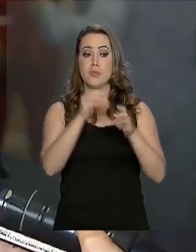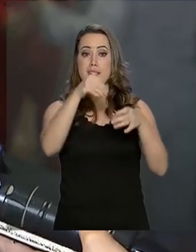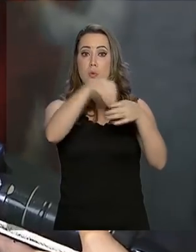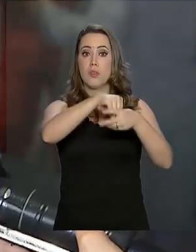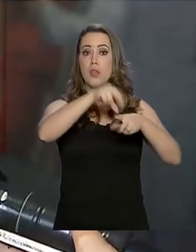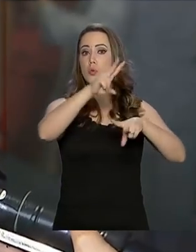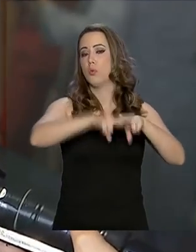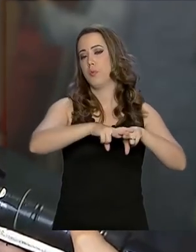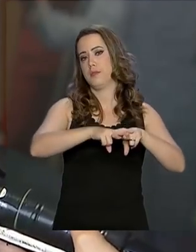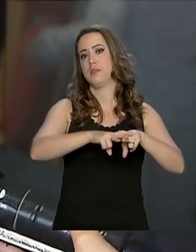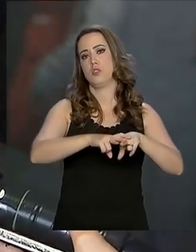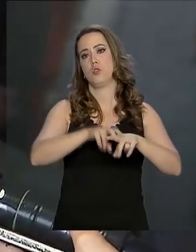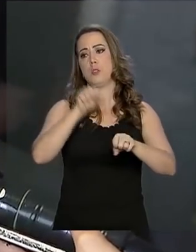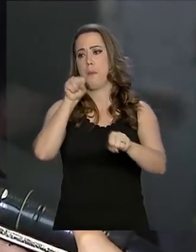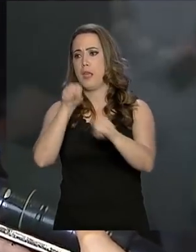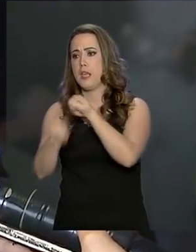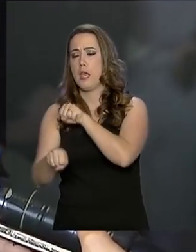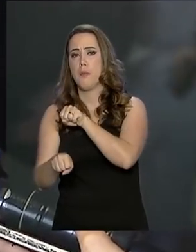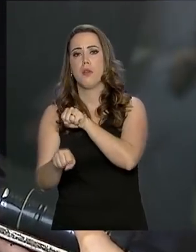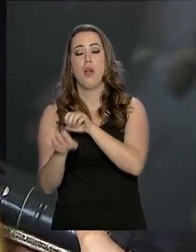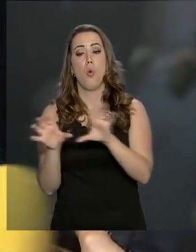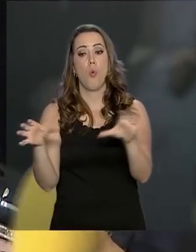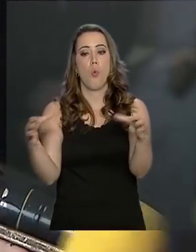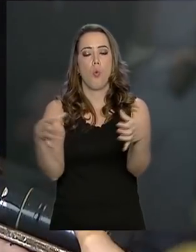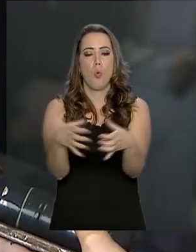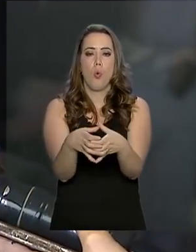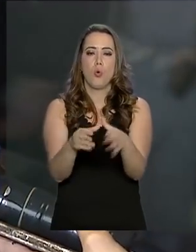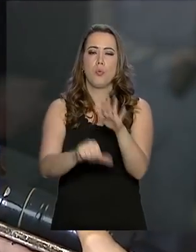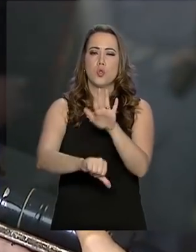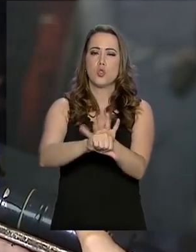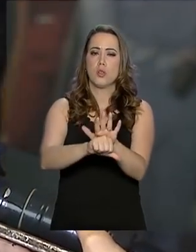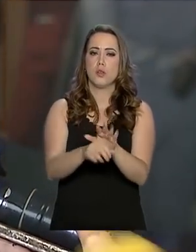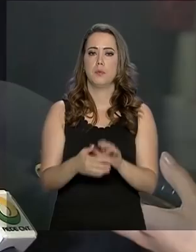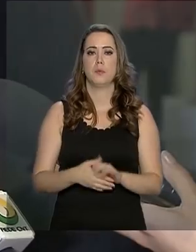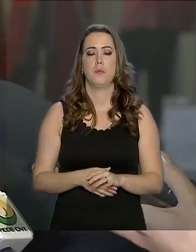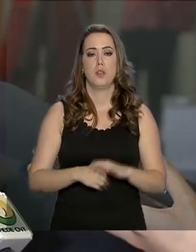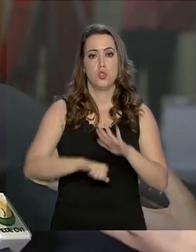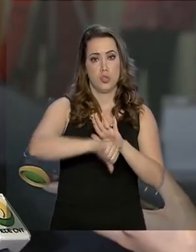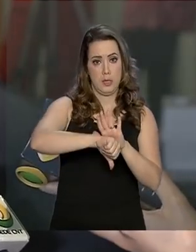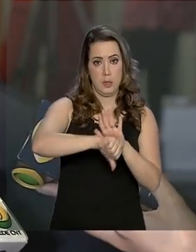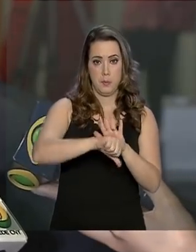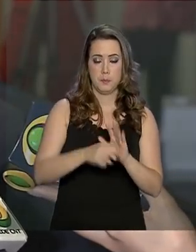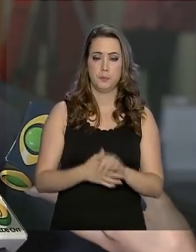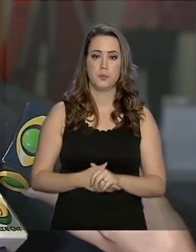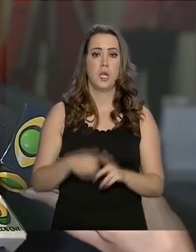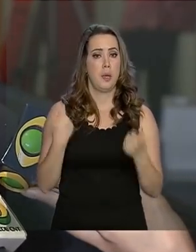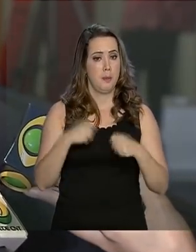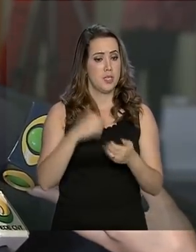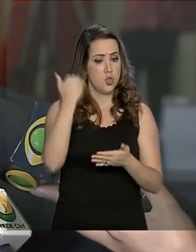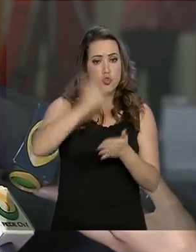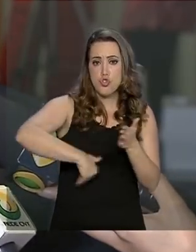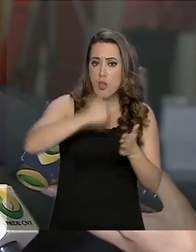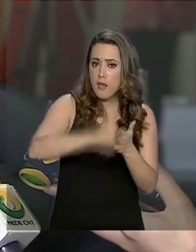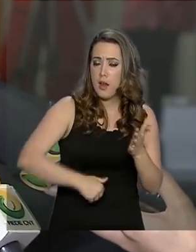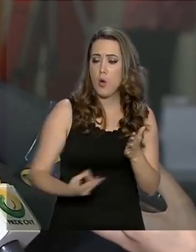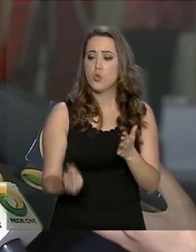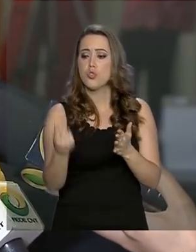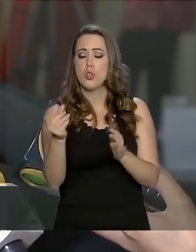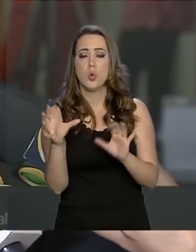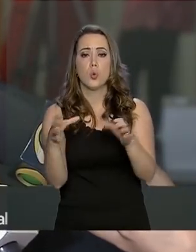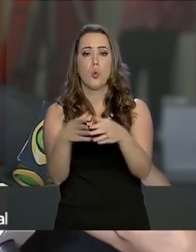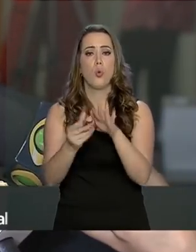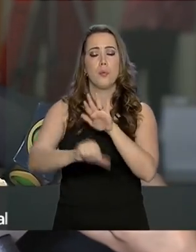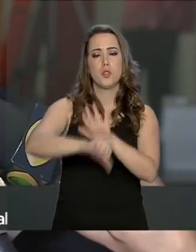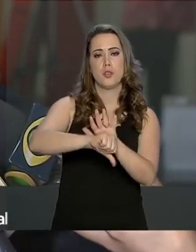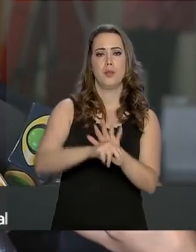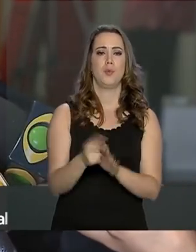além de desmontar financeiramente as organizações criminosas. Tem que desconstruir financeiramente essas organizações, porque não